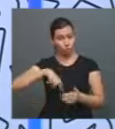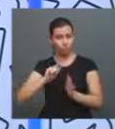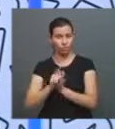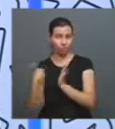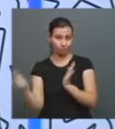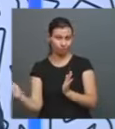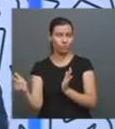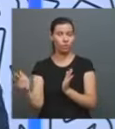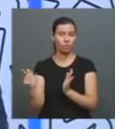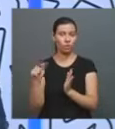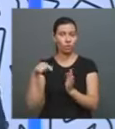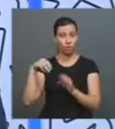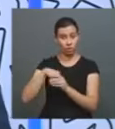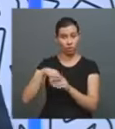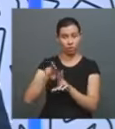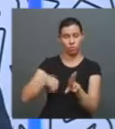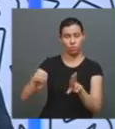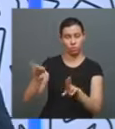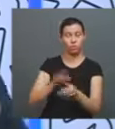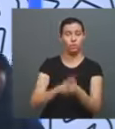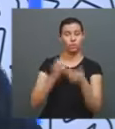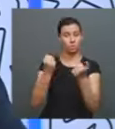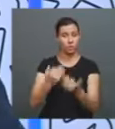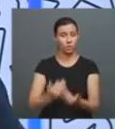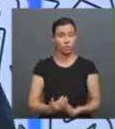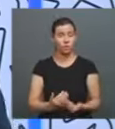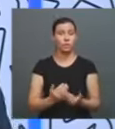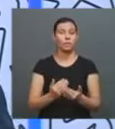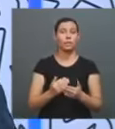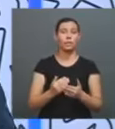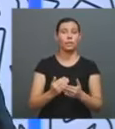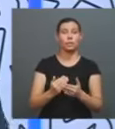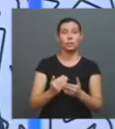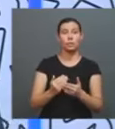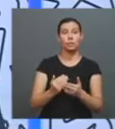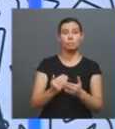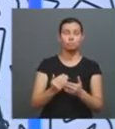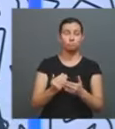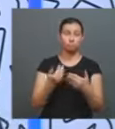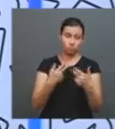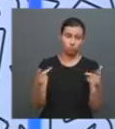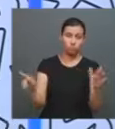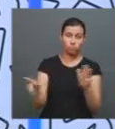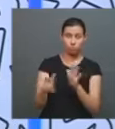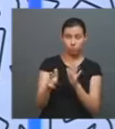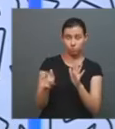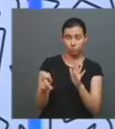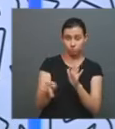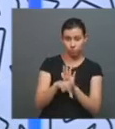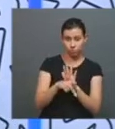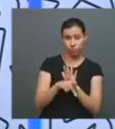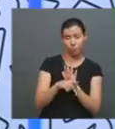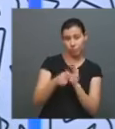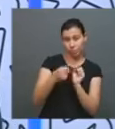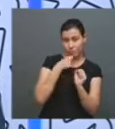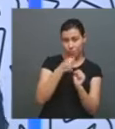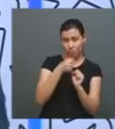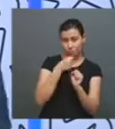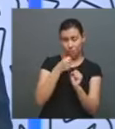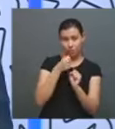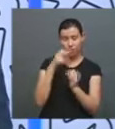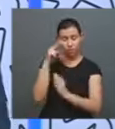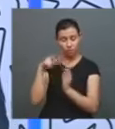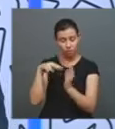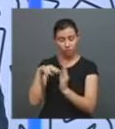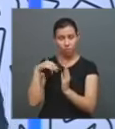professor de jornalismo aqui na UFO, a gente fala também matérias de grandes reportagens, a gente também tomar conta desses espaços, né? Hoje,